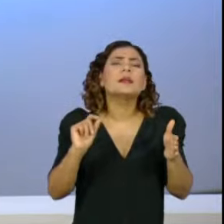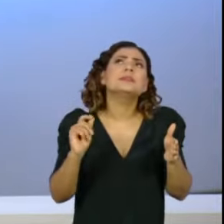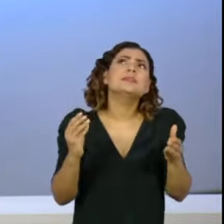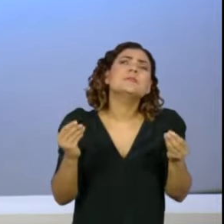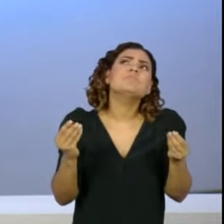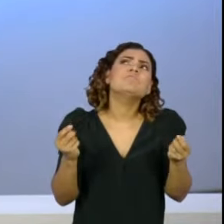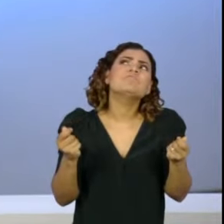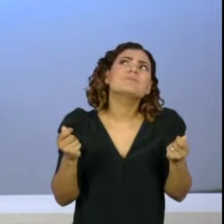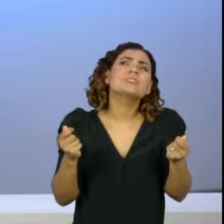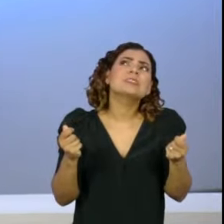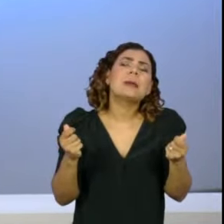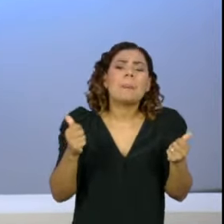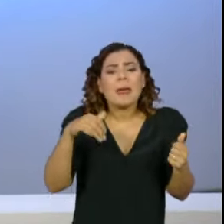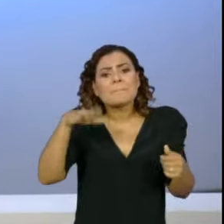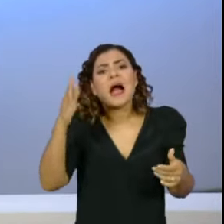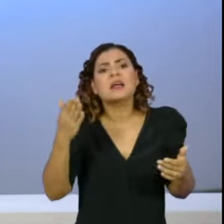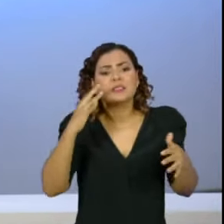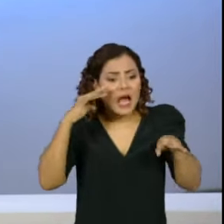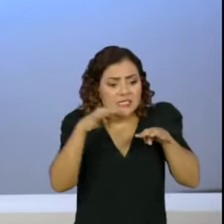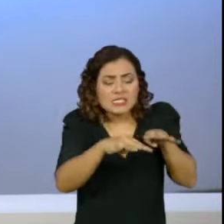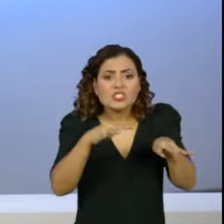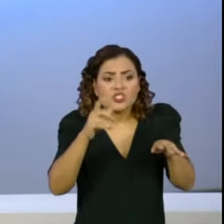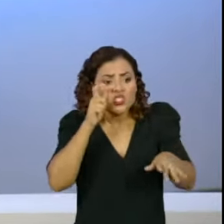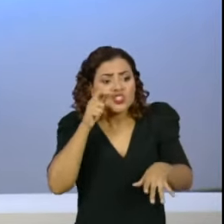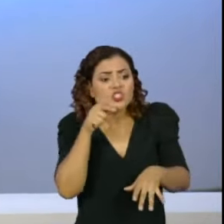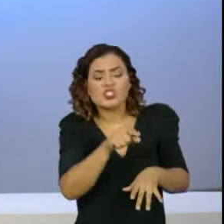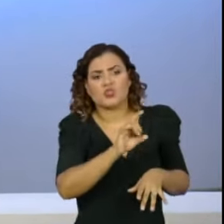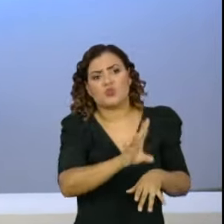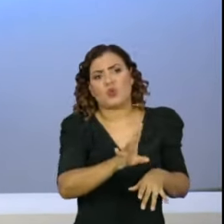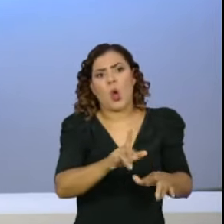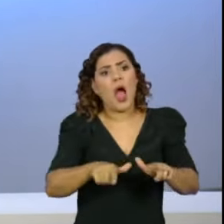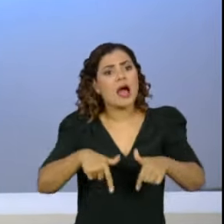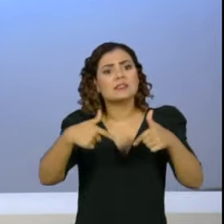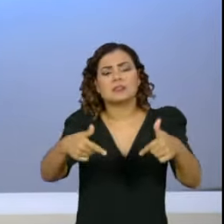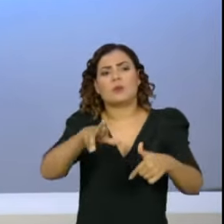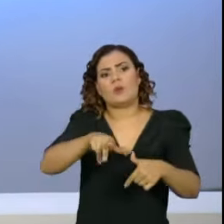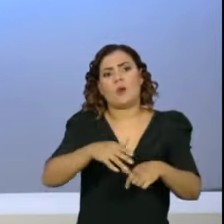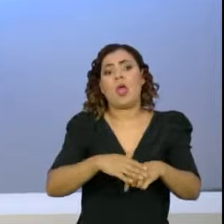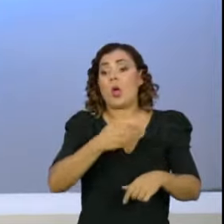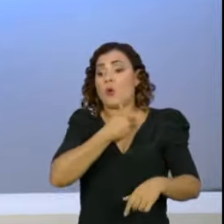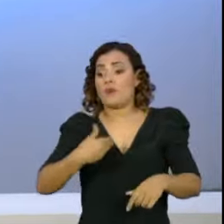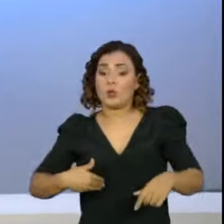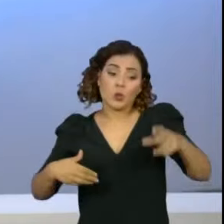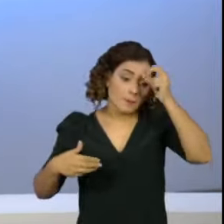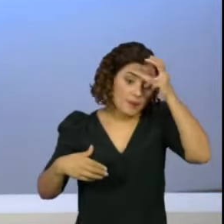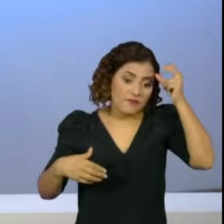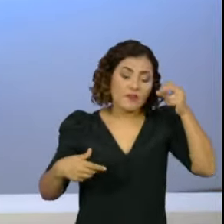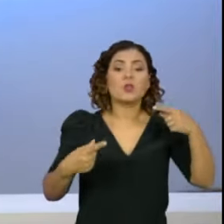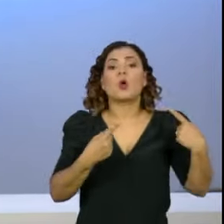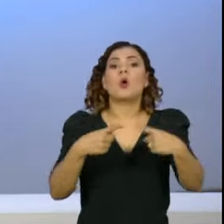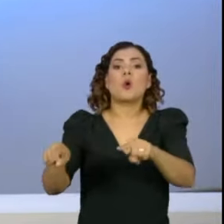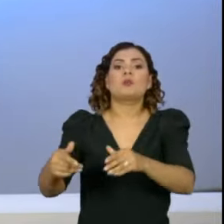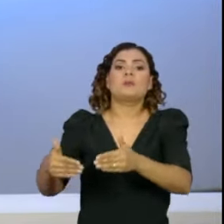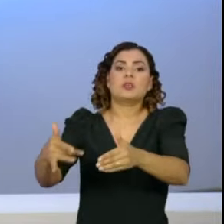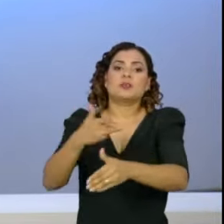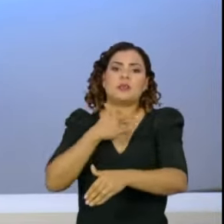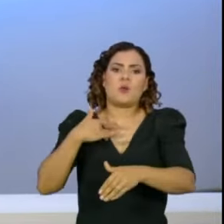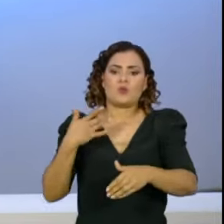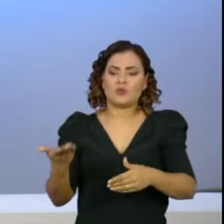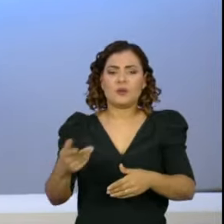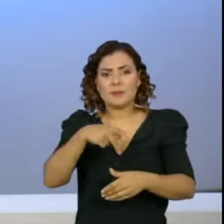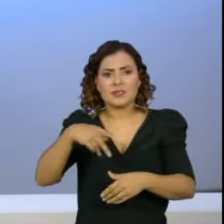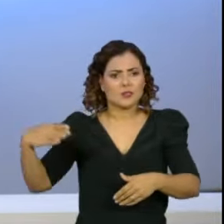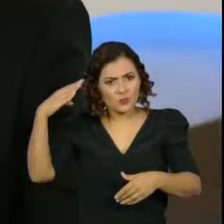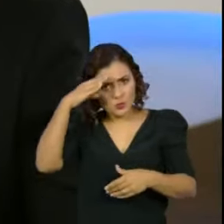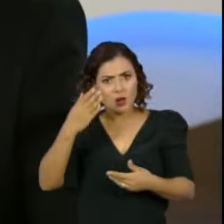de alguma maneira, assistindo o embate entre governadores e prefeitos contra o Ministério da Saúde, o presidente